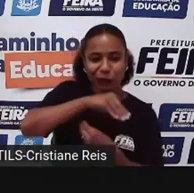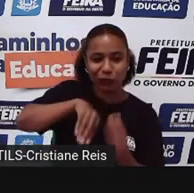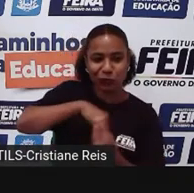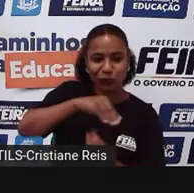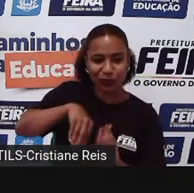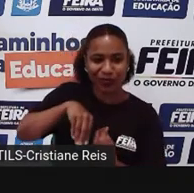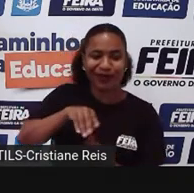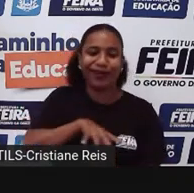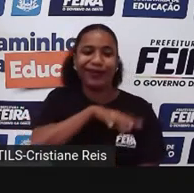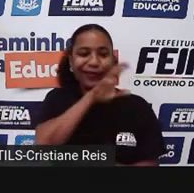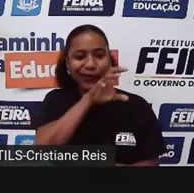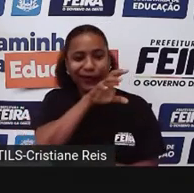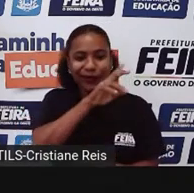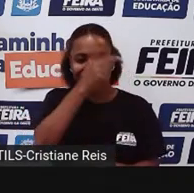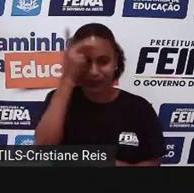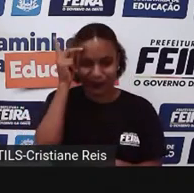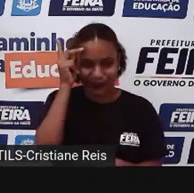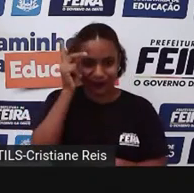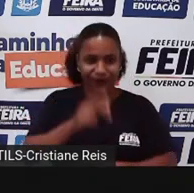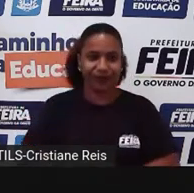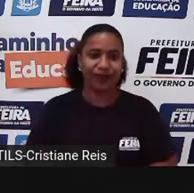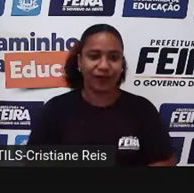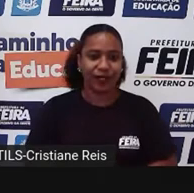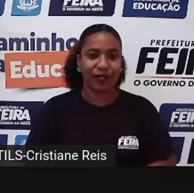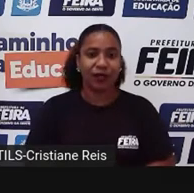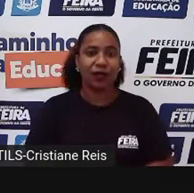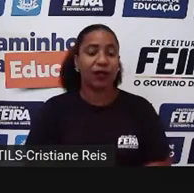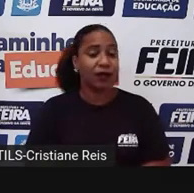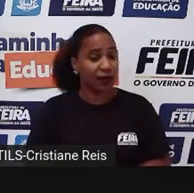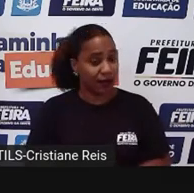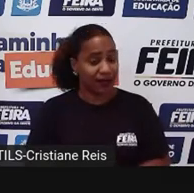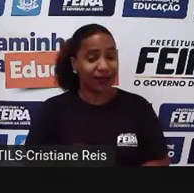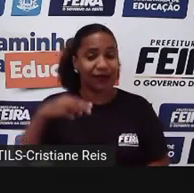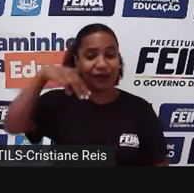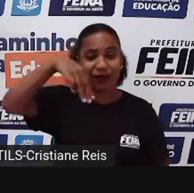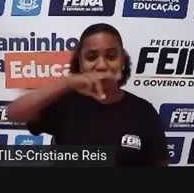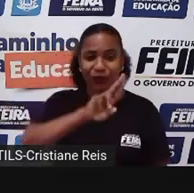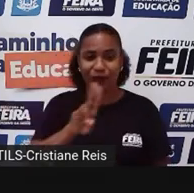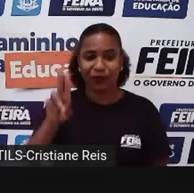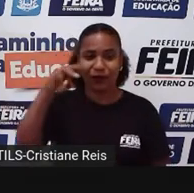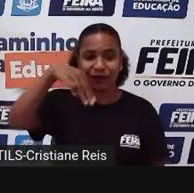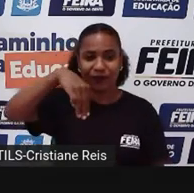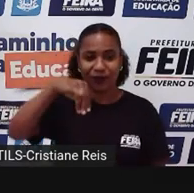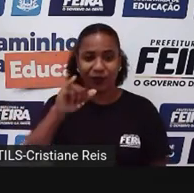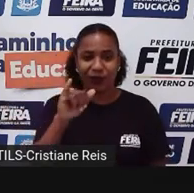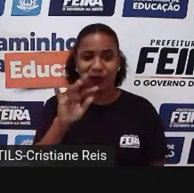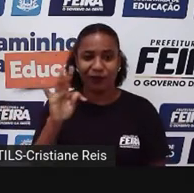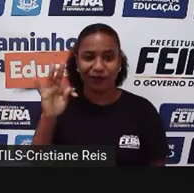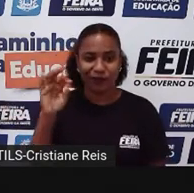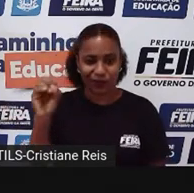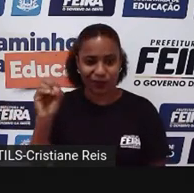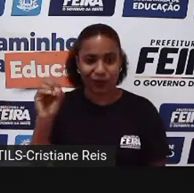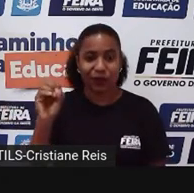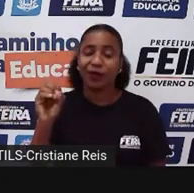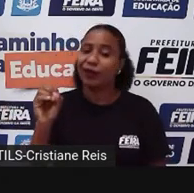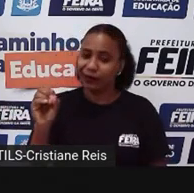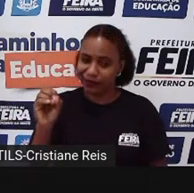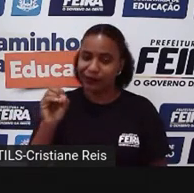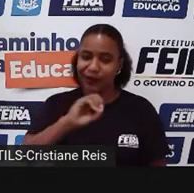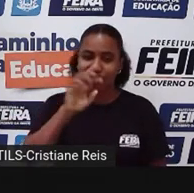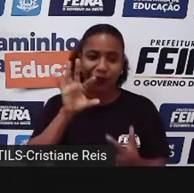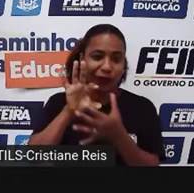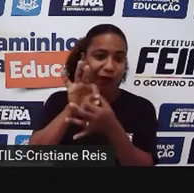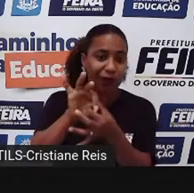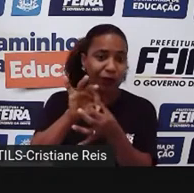Agora, o é tem de diferente? O mito tem a ver com a cultura dos povos. Então, a gente não entende como o mito